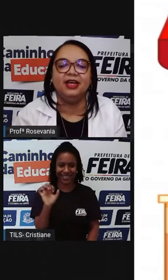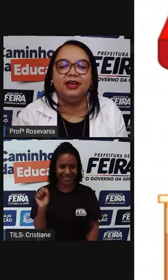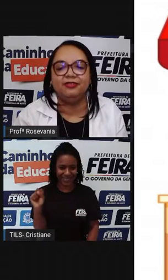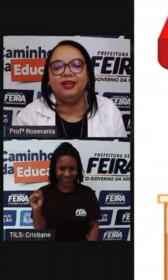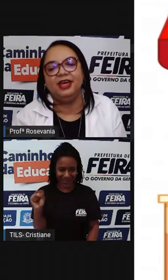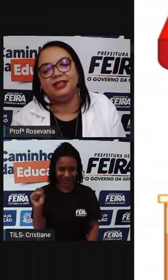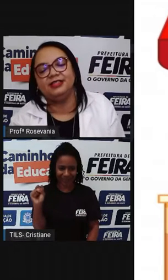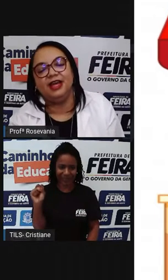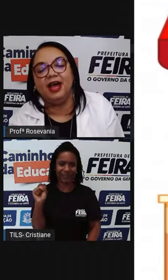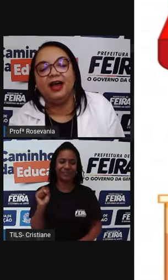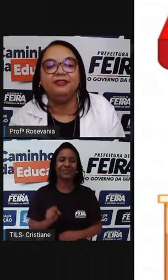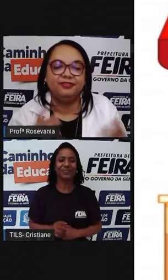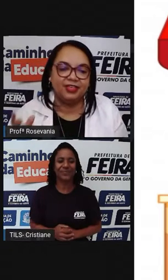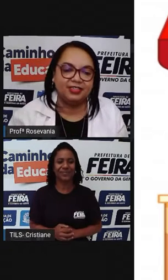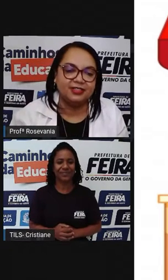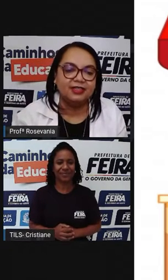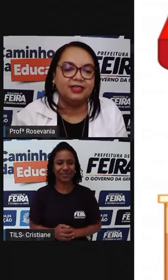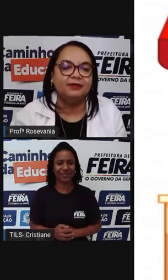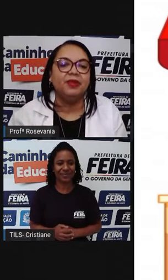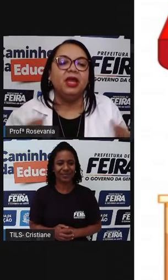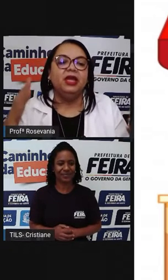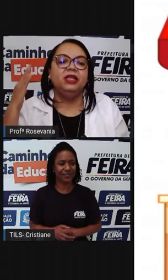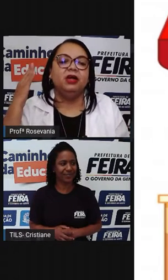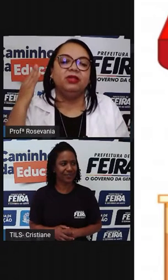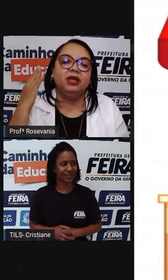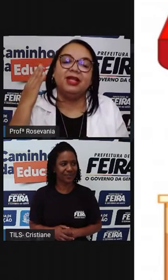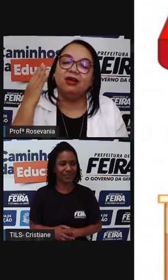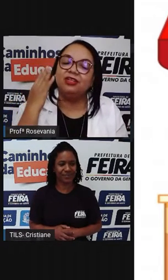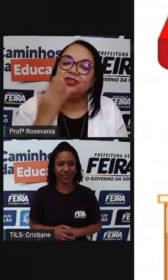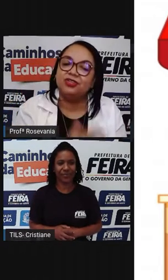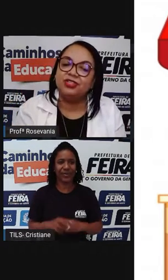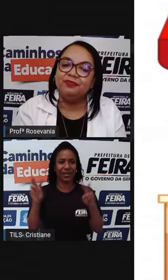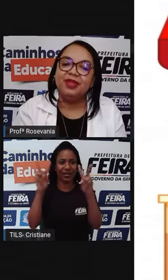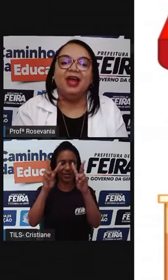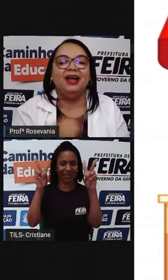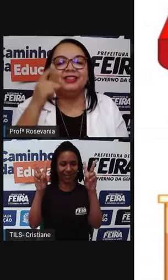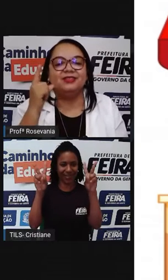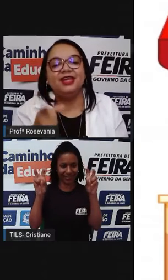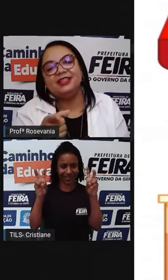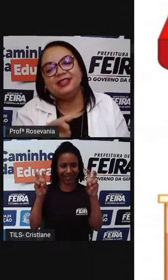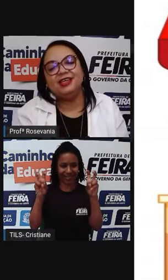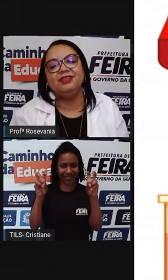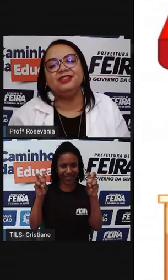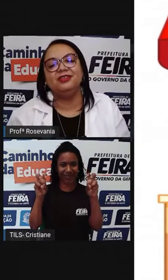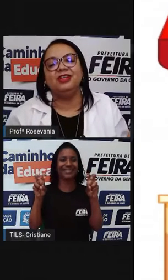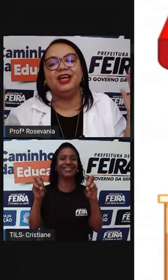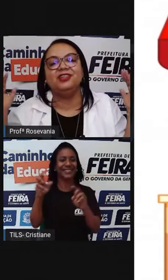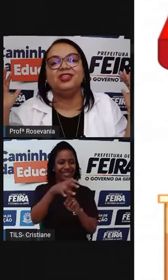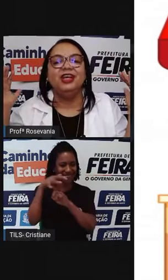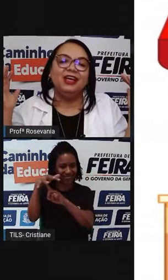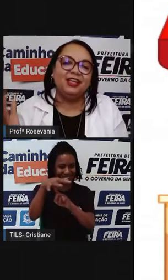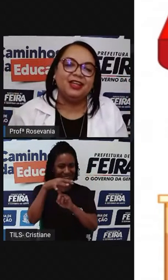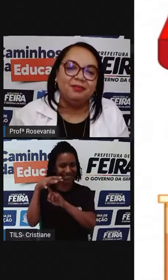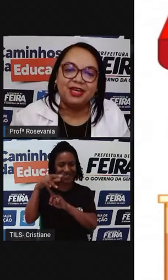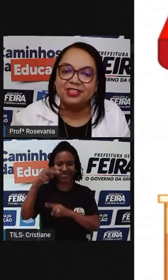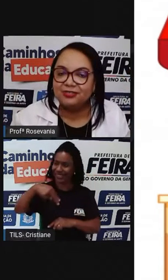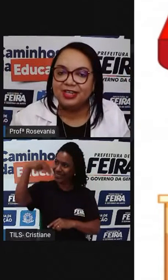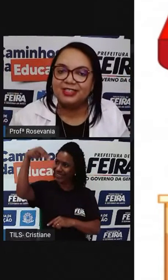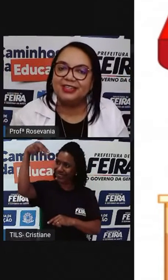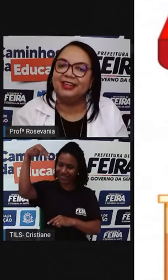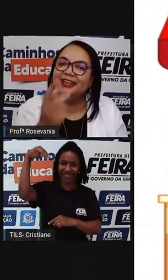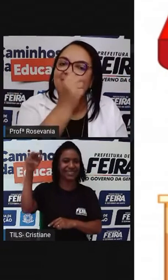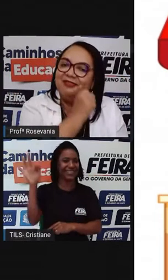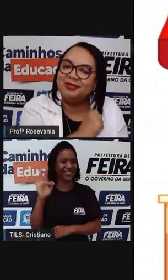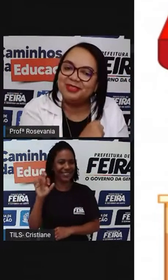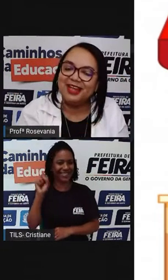A sigla é F-S-A, Feira de Santana. Então, o tema da aula de hoje, as feiras livres do Nordeste e também de